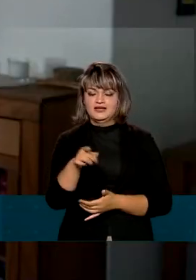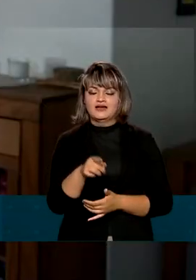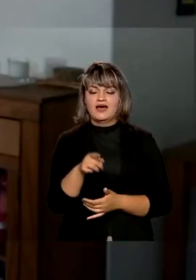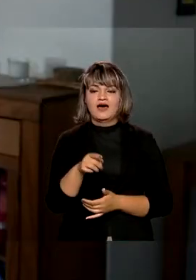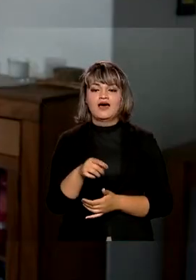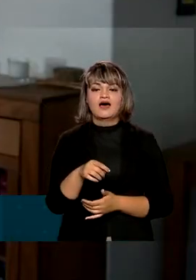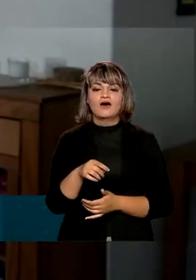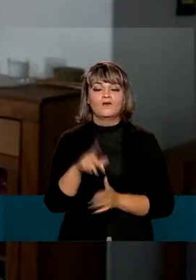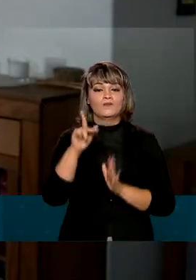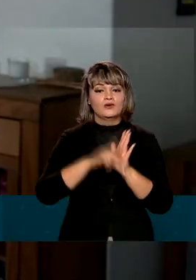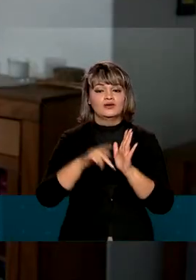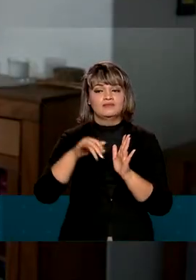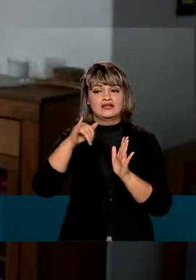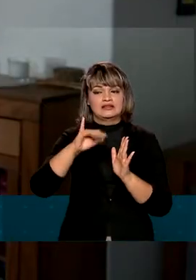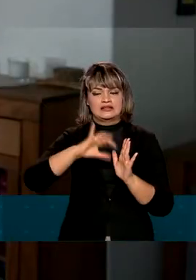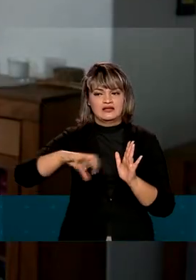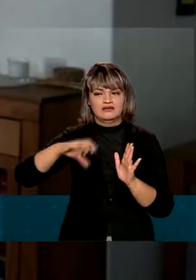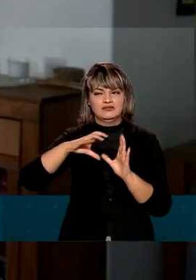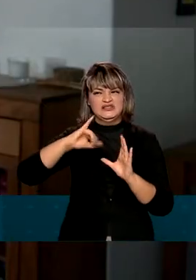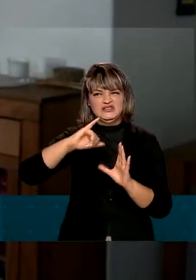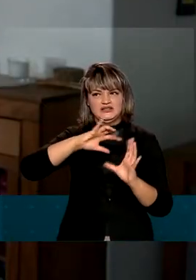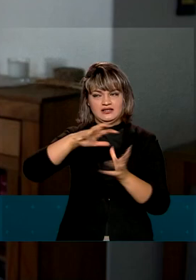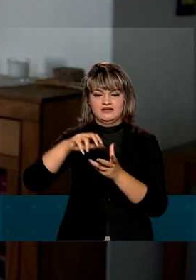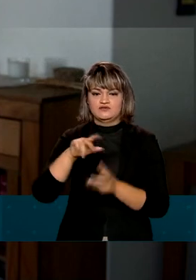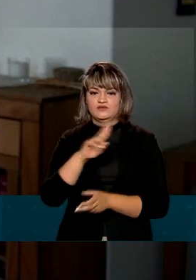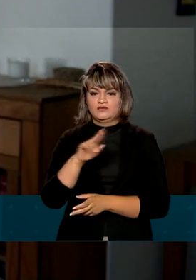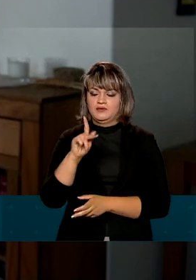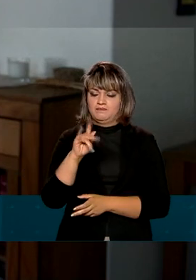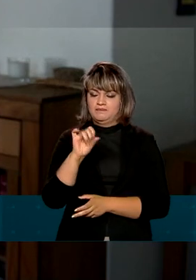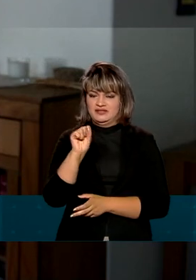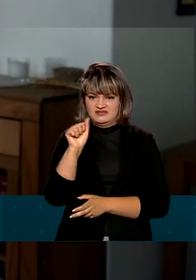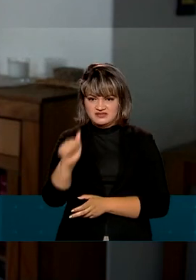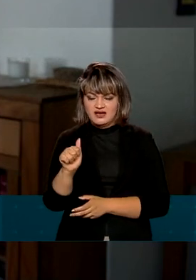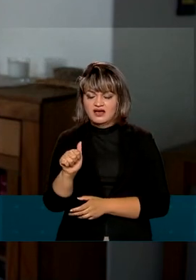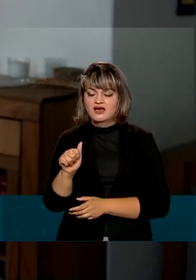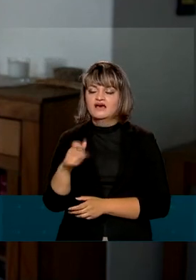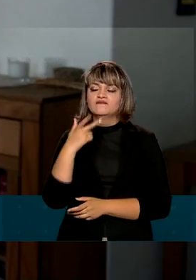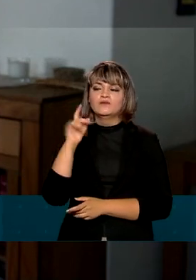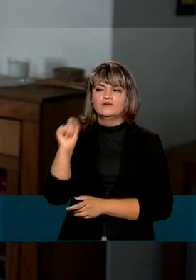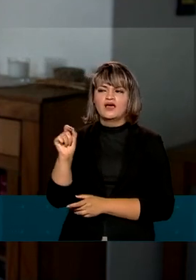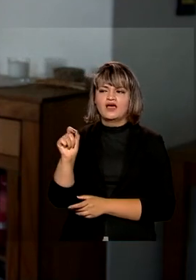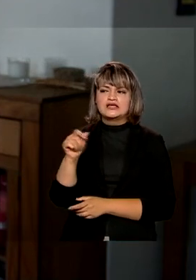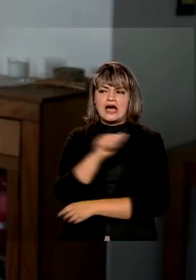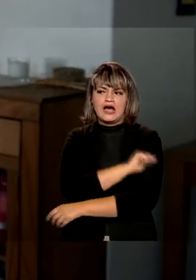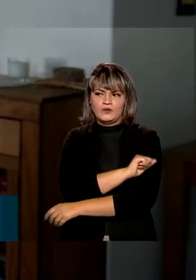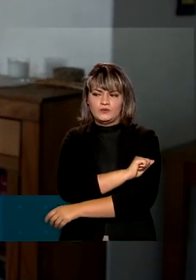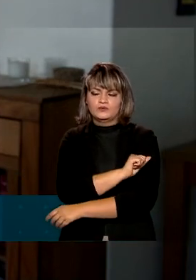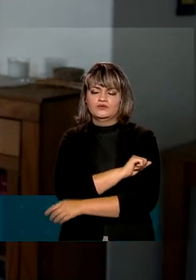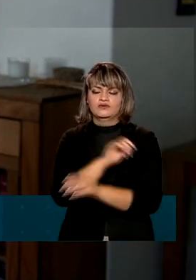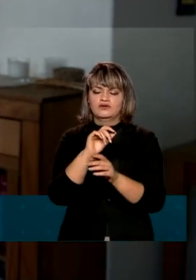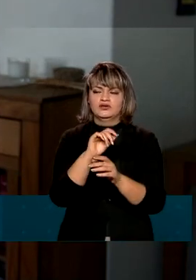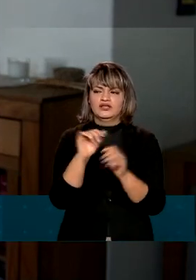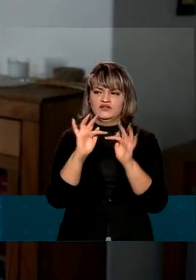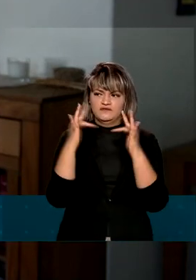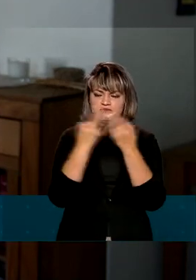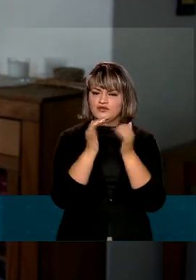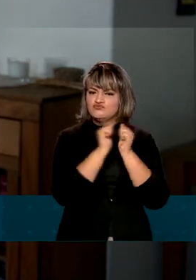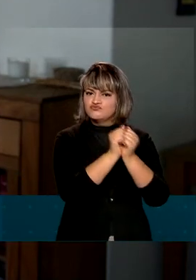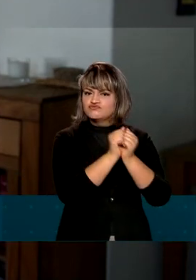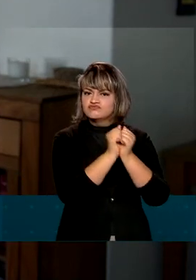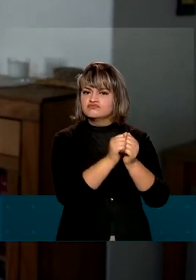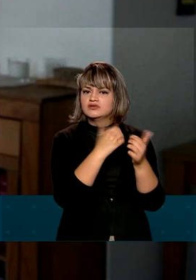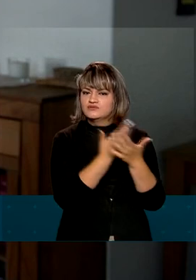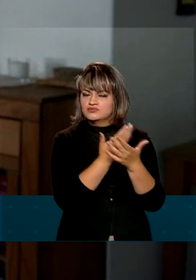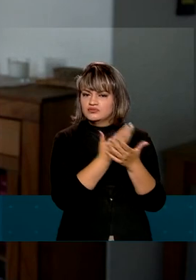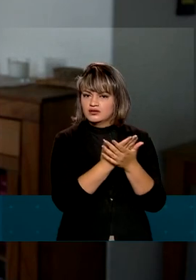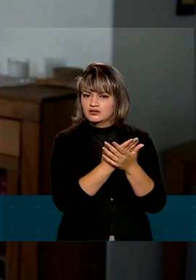Programa Internacional de Avaliação de Alunos, o PISA, a média em ciências de estudantes que têm as famílias mais presentes em sua